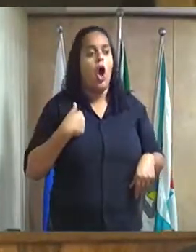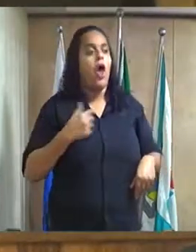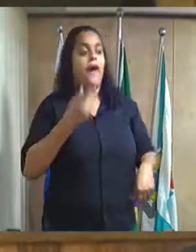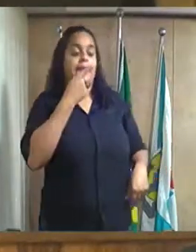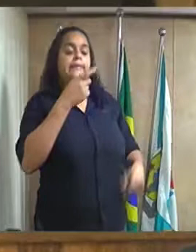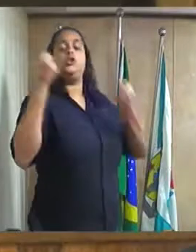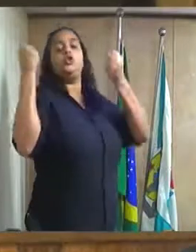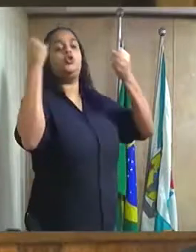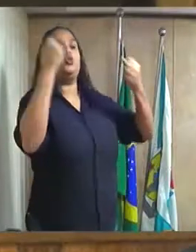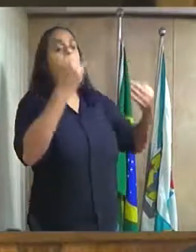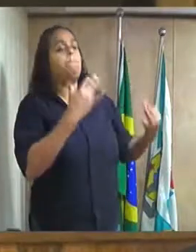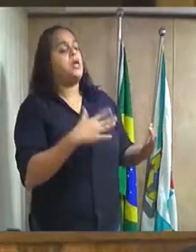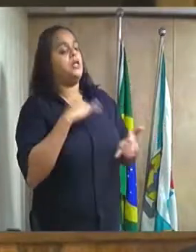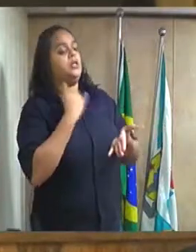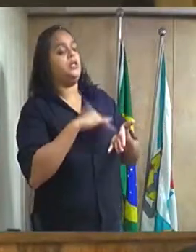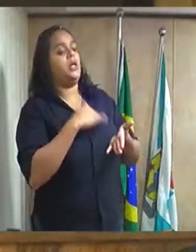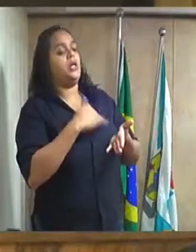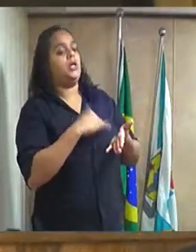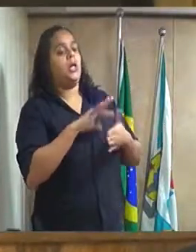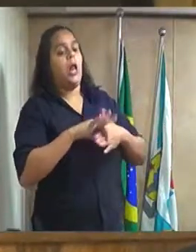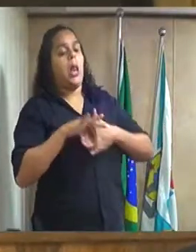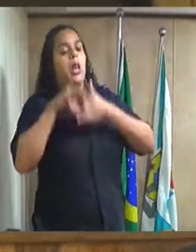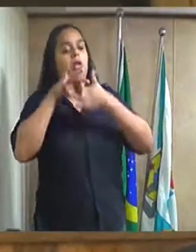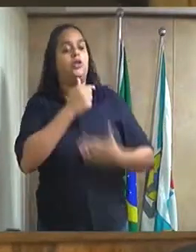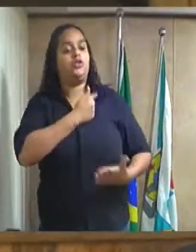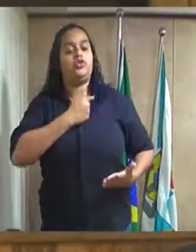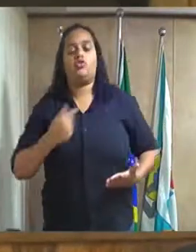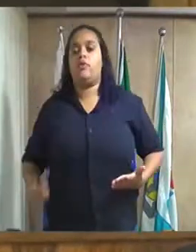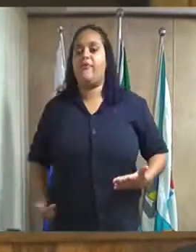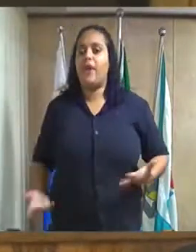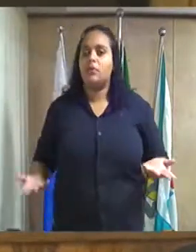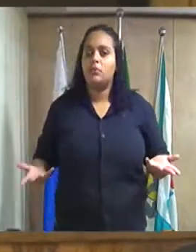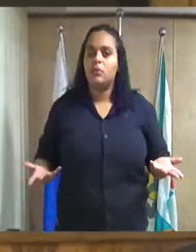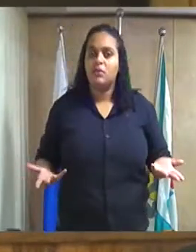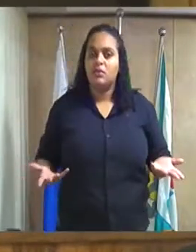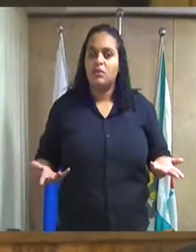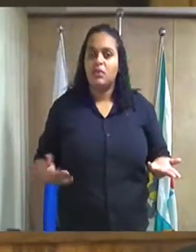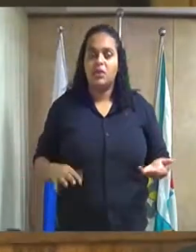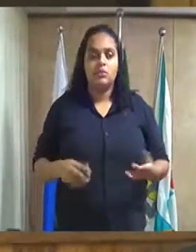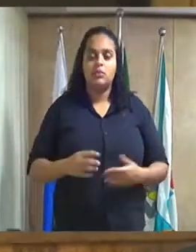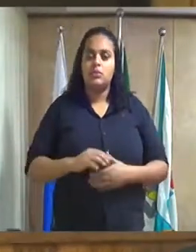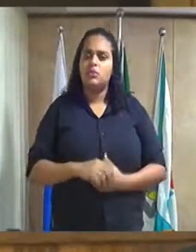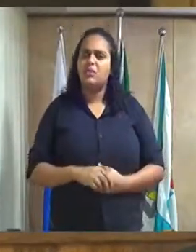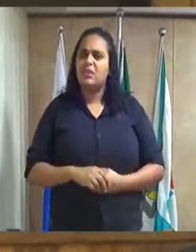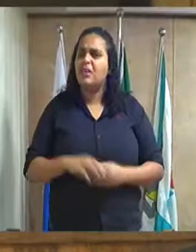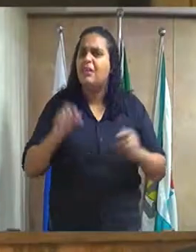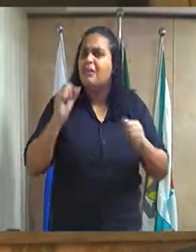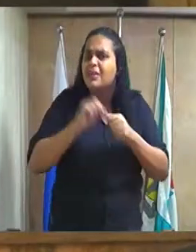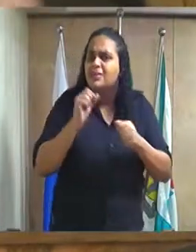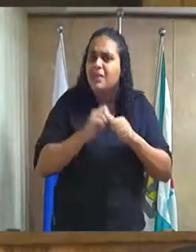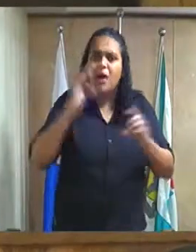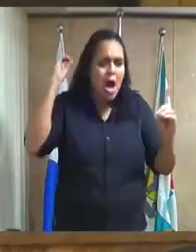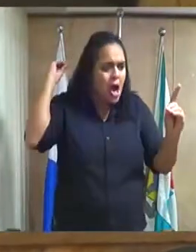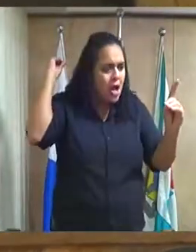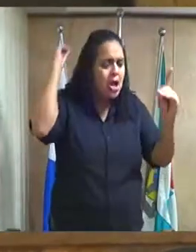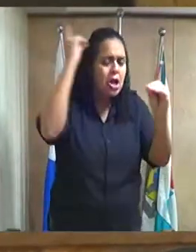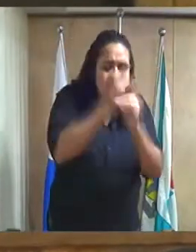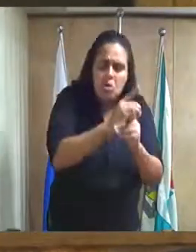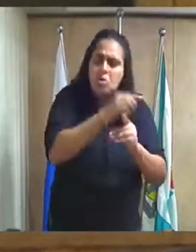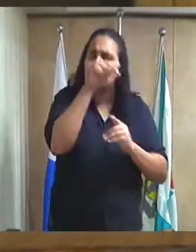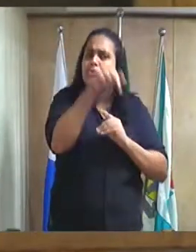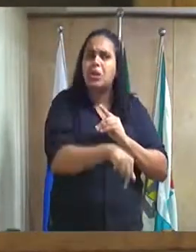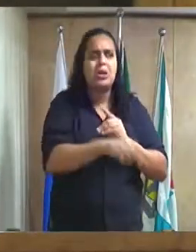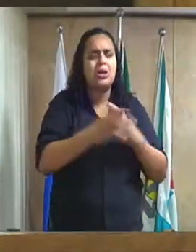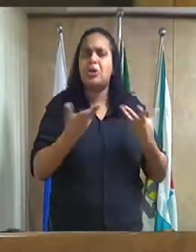nos dá senhor presidente senhor líder de governo hoje a justificativa que ele dá não vem de encontro na realidade que o nosso município